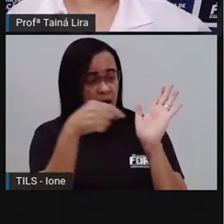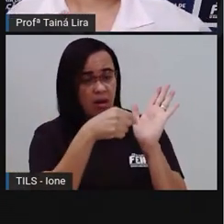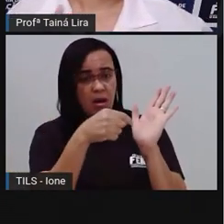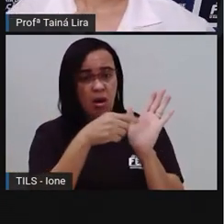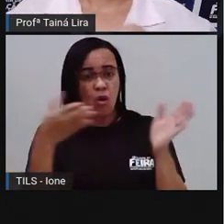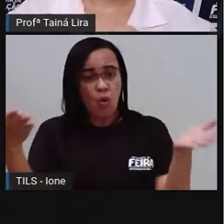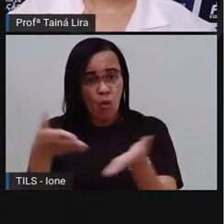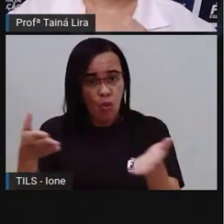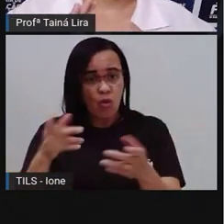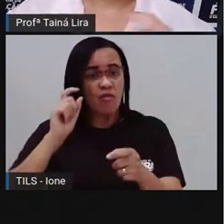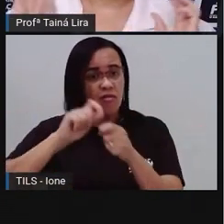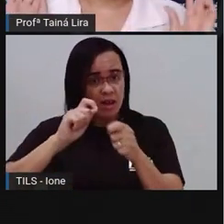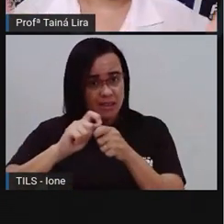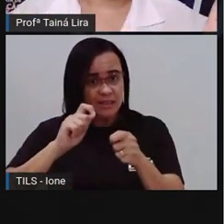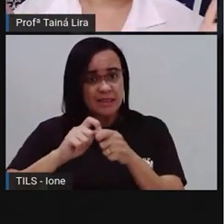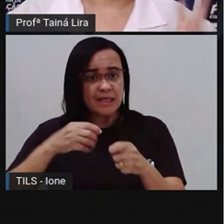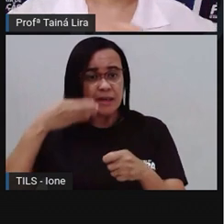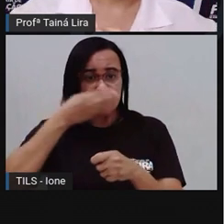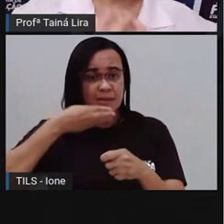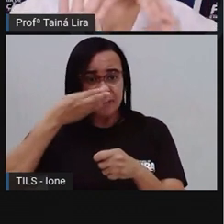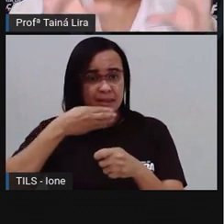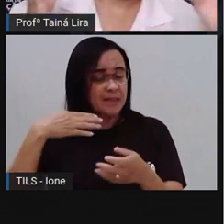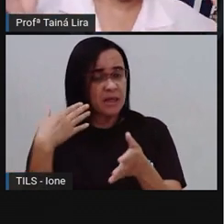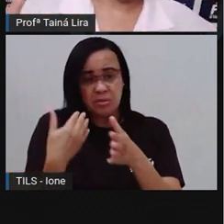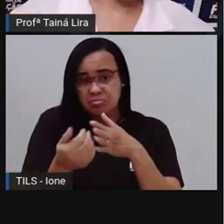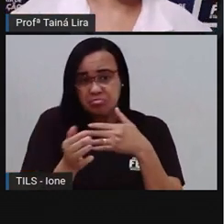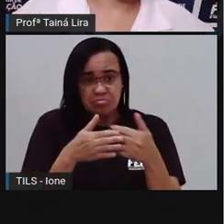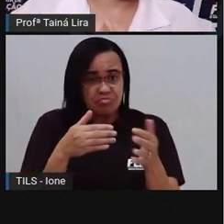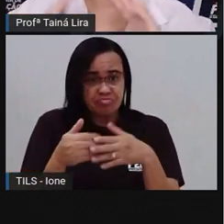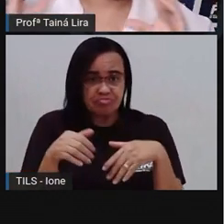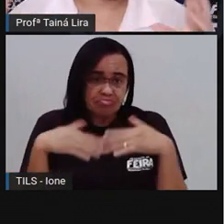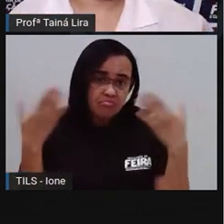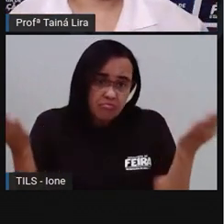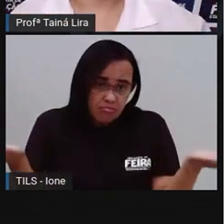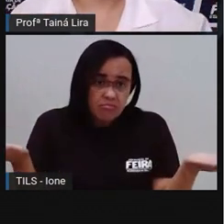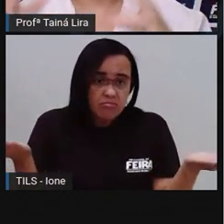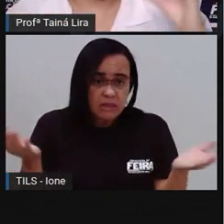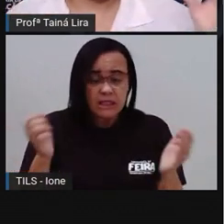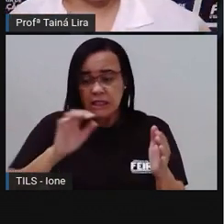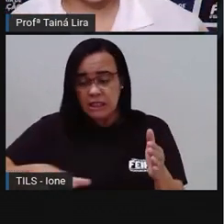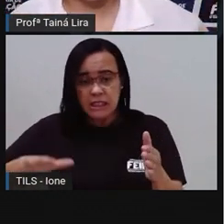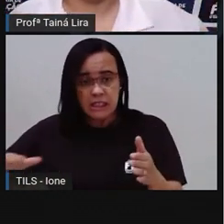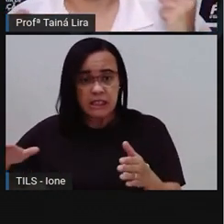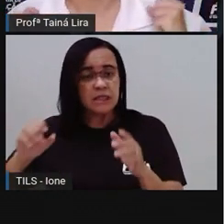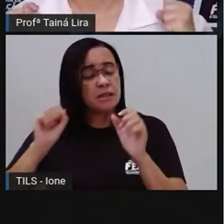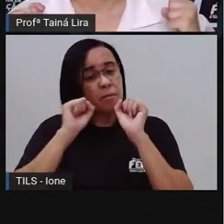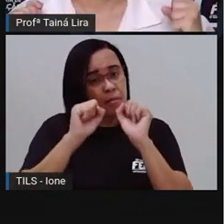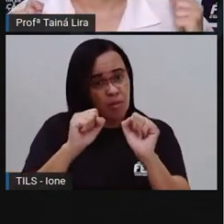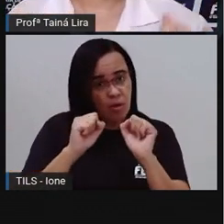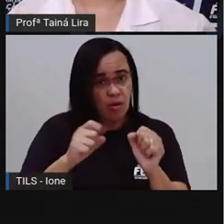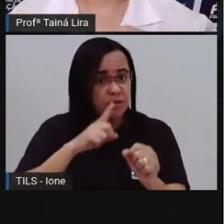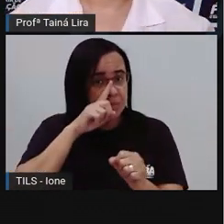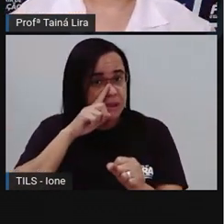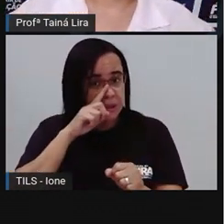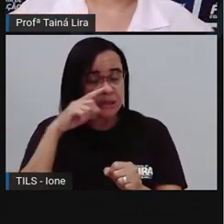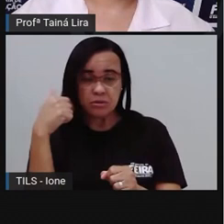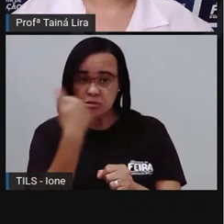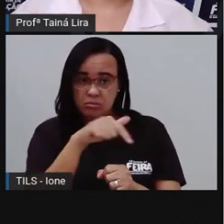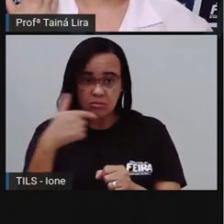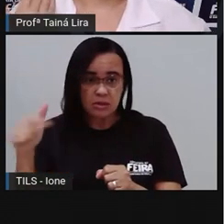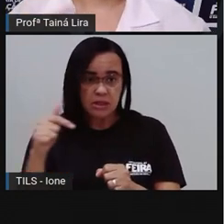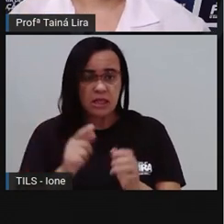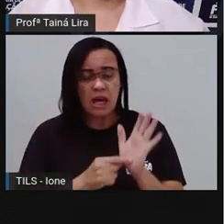fazer brigadeiro sem fogão. Qualquer pessoa pode fazer, até criança, não tem perigo. E aí eu